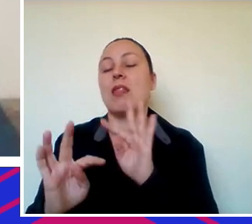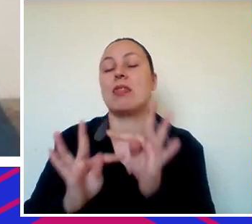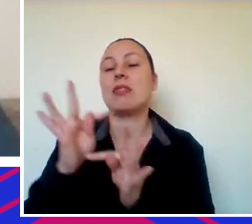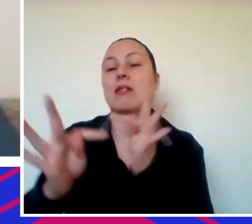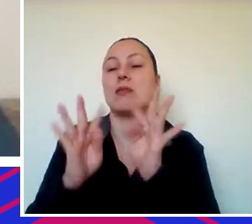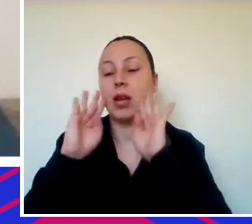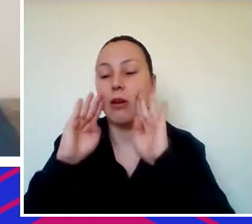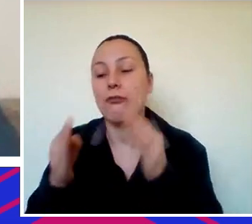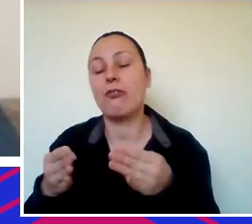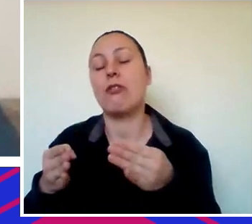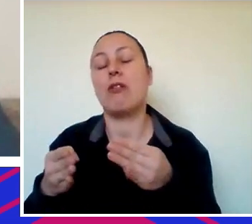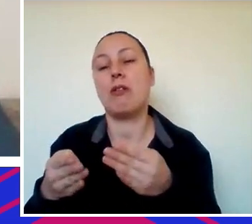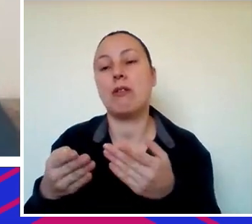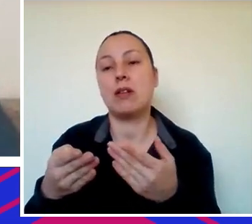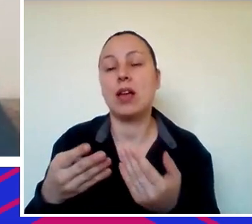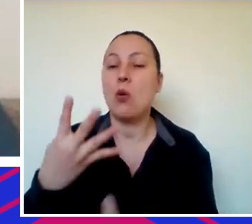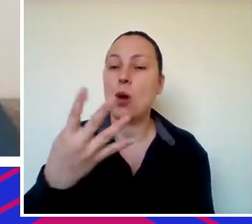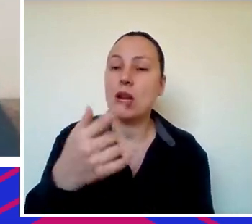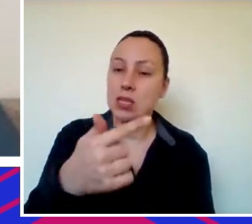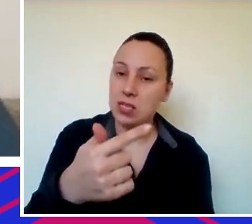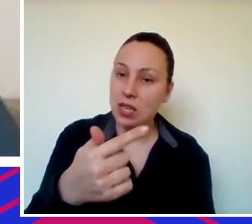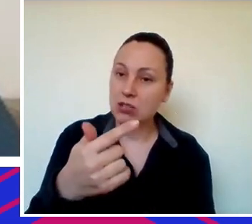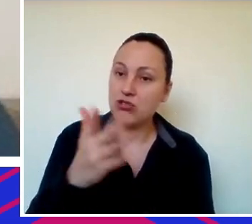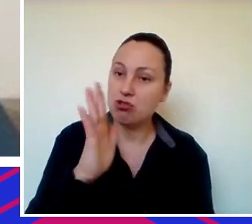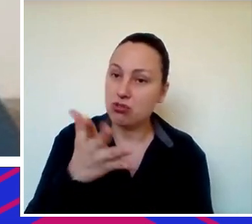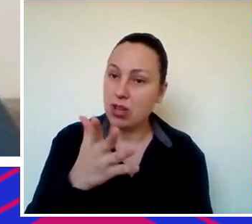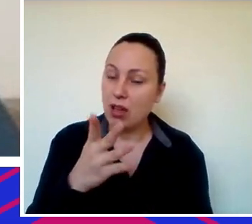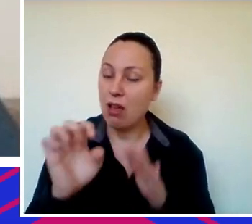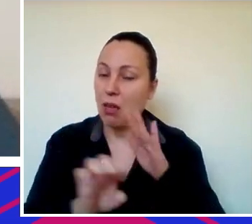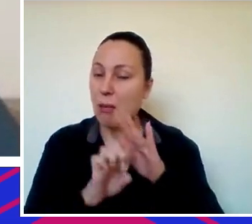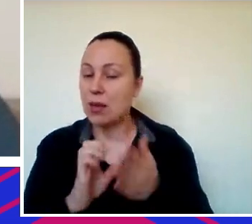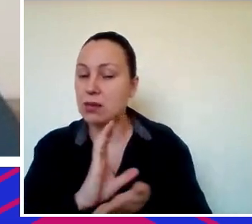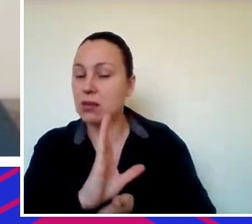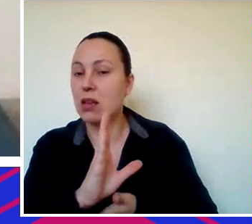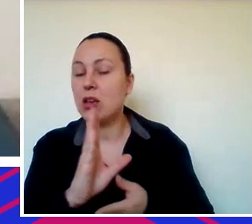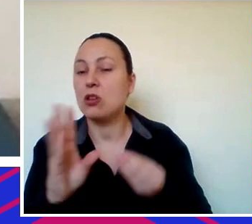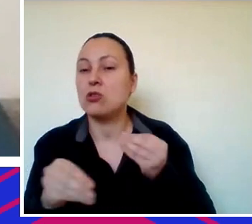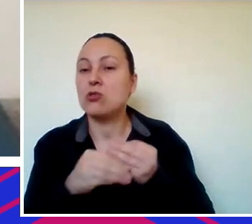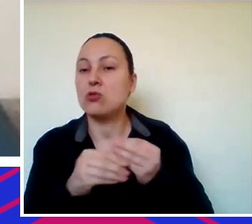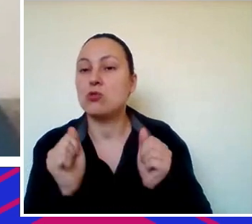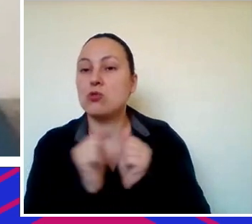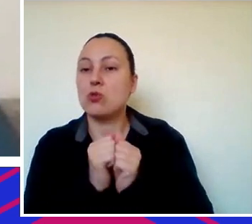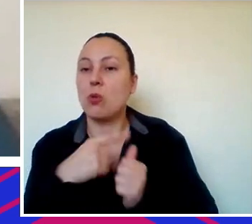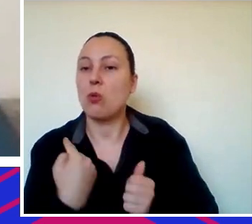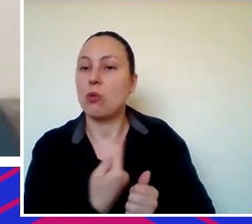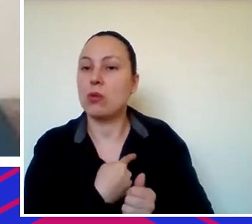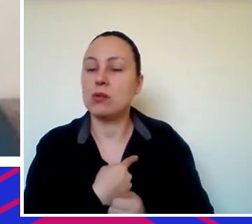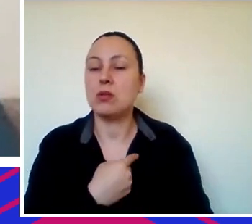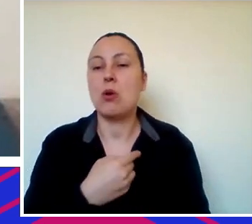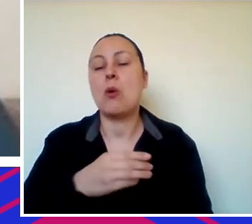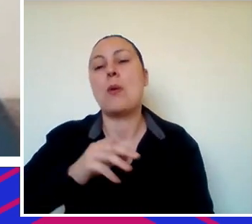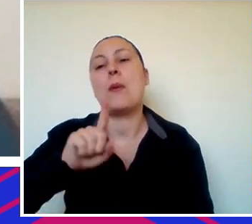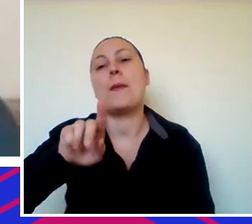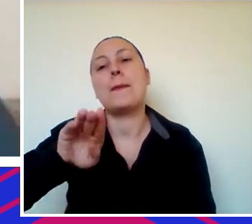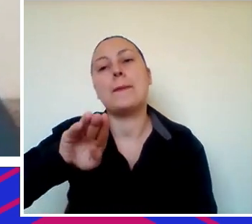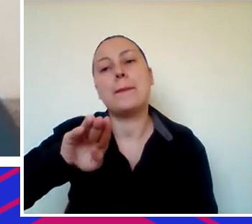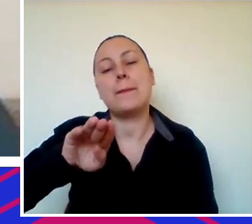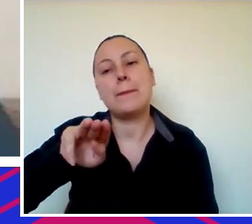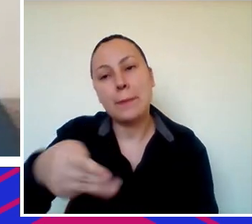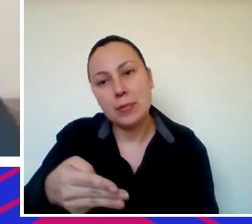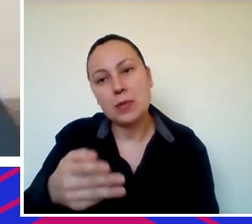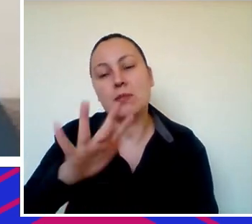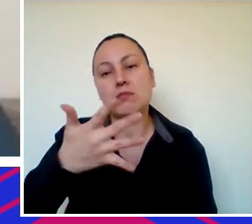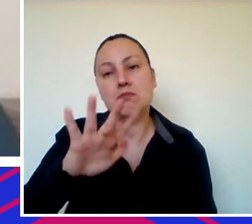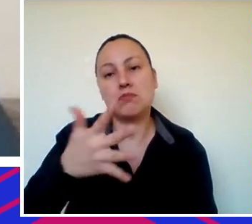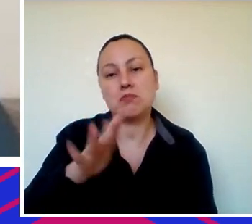hoje 47 empresas no portfólio e por volta de um bilhão e meio de reais sobre gestão. A parte